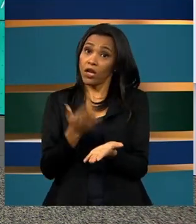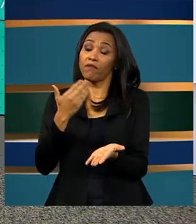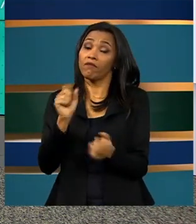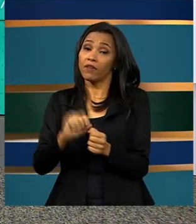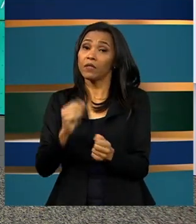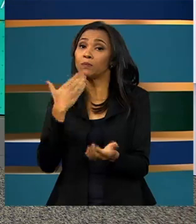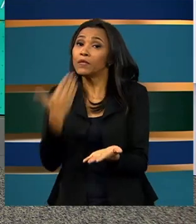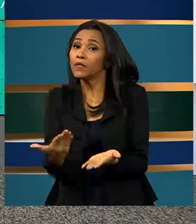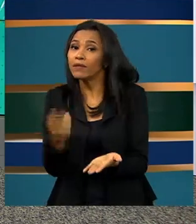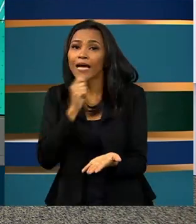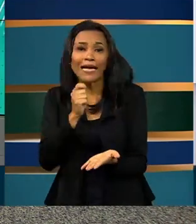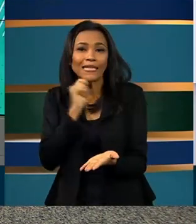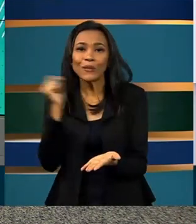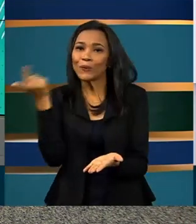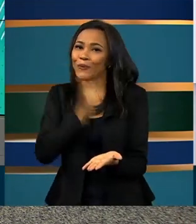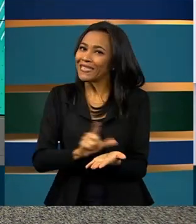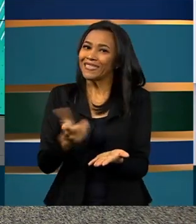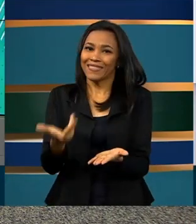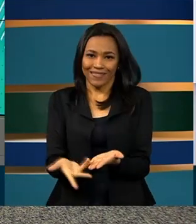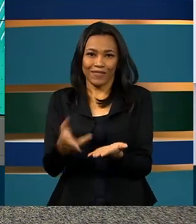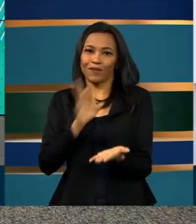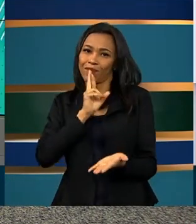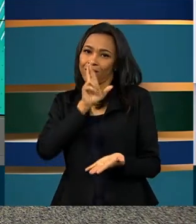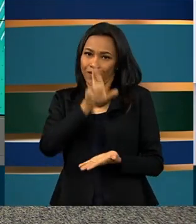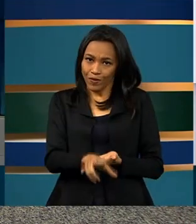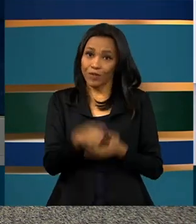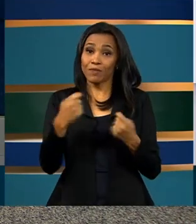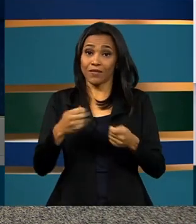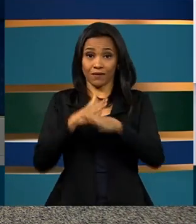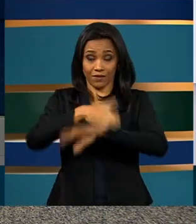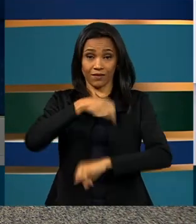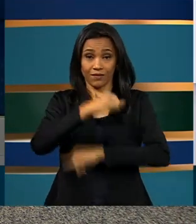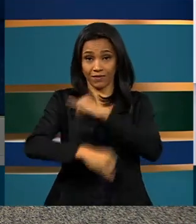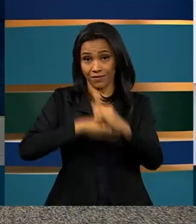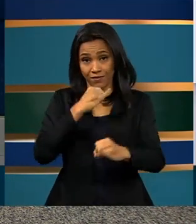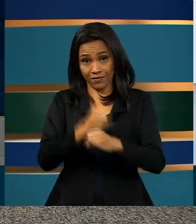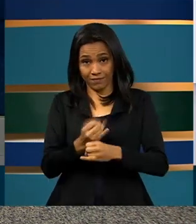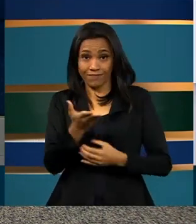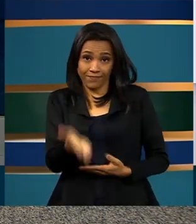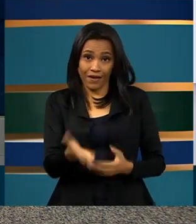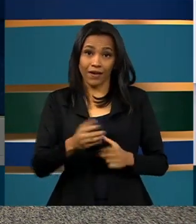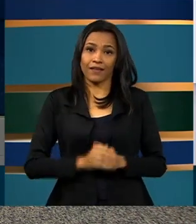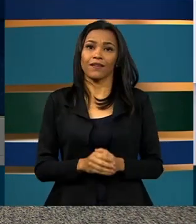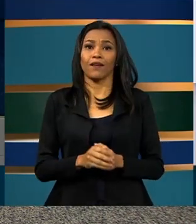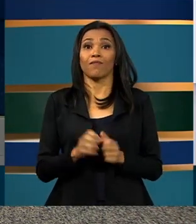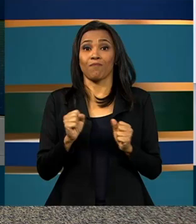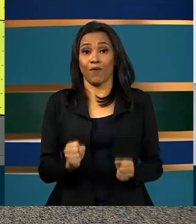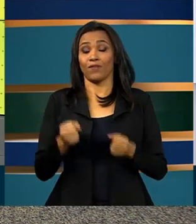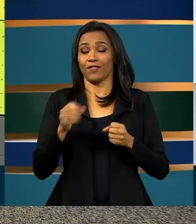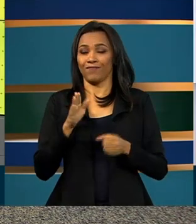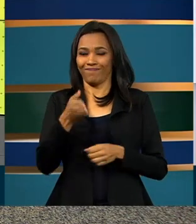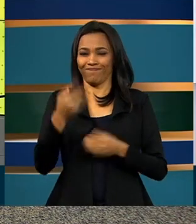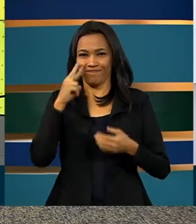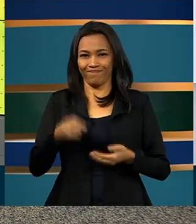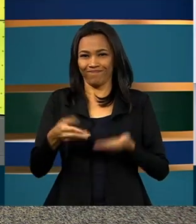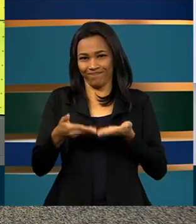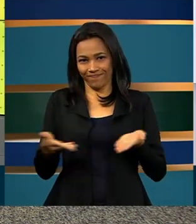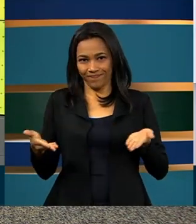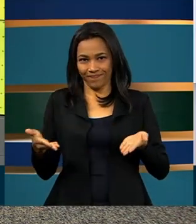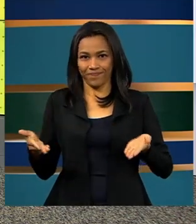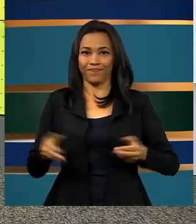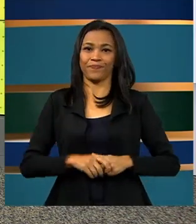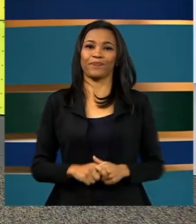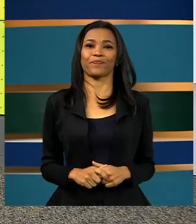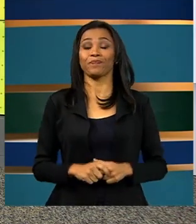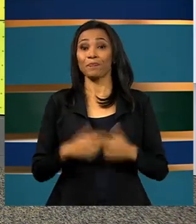solicitação e ainda não conseguiu o resultado deve acessar a página do participante. O endereço é esse que está aqui na tela.